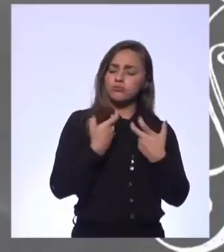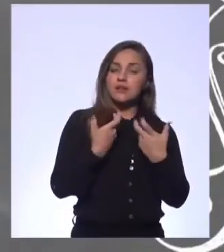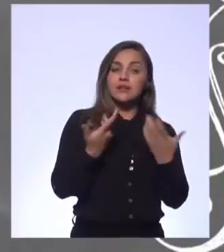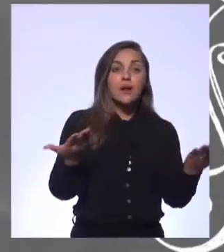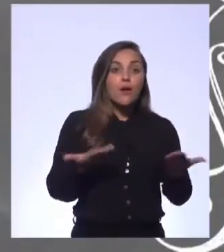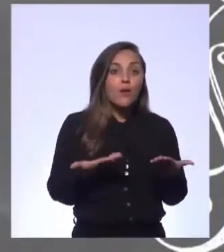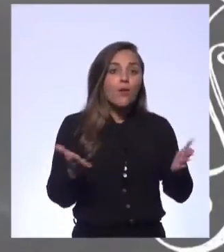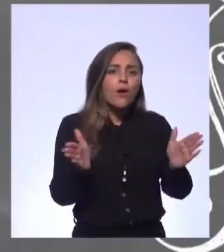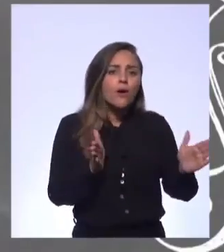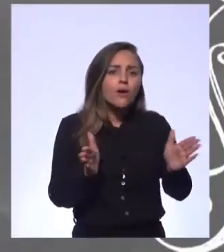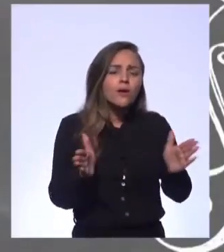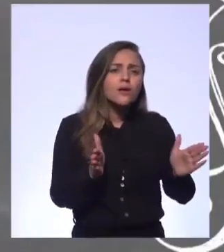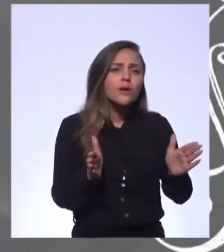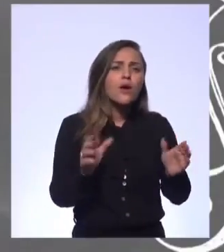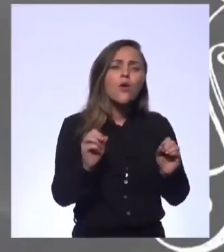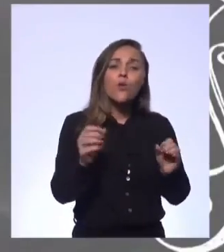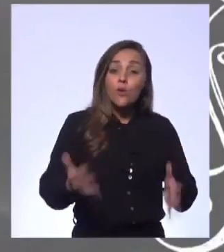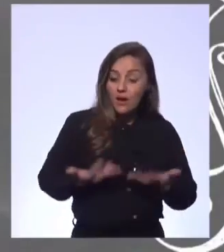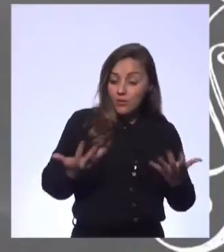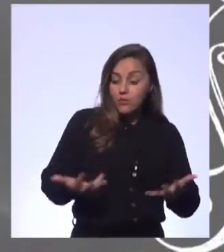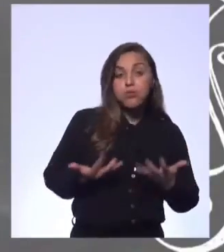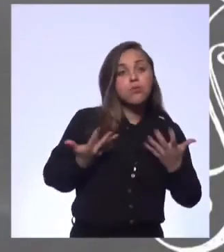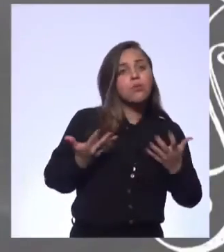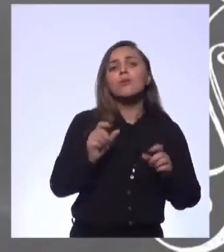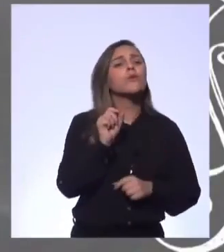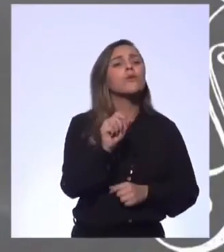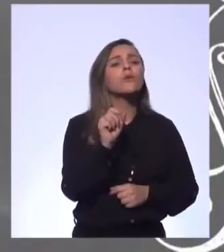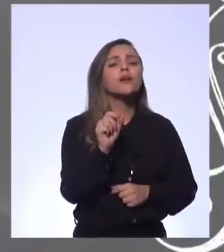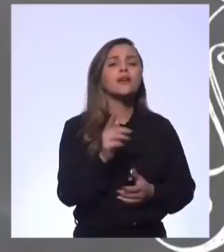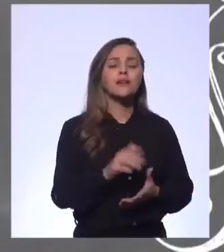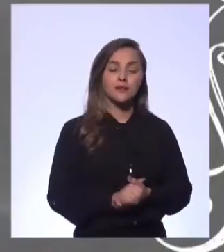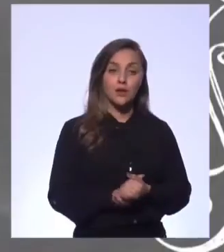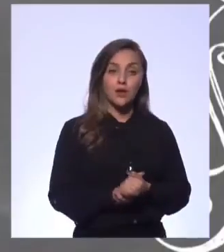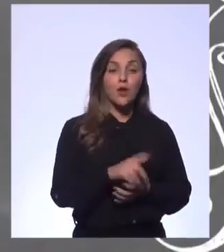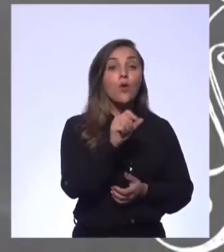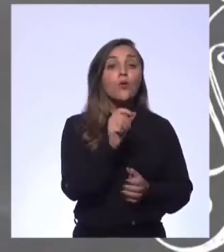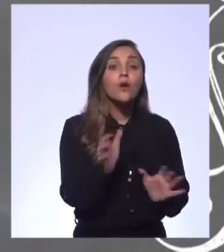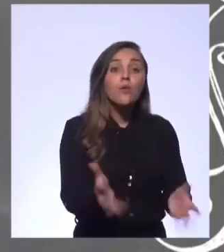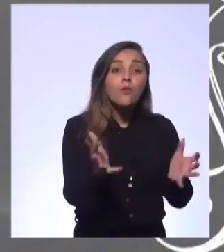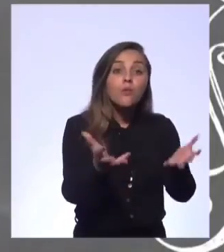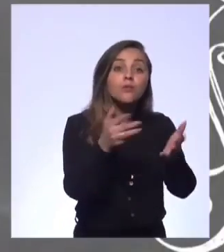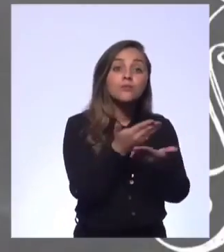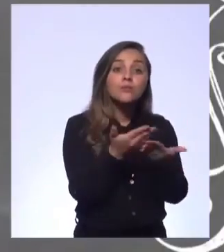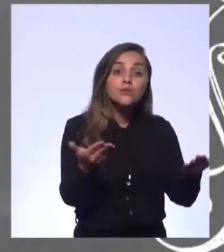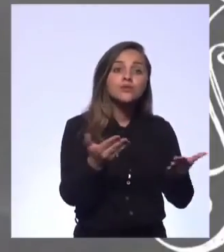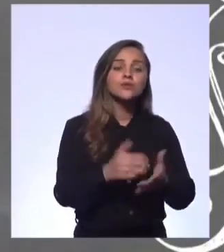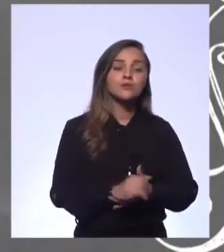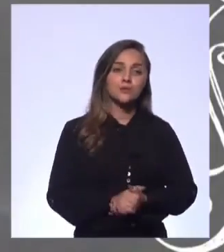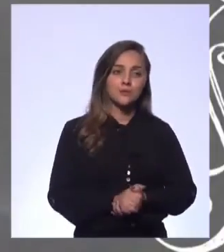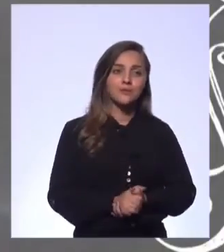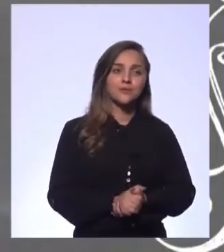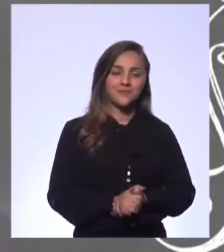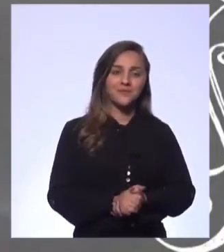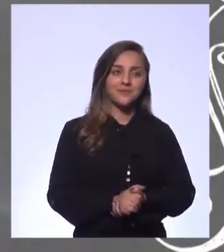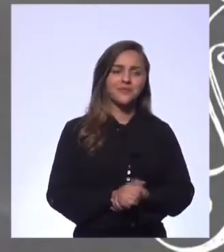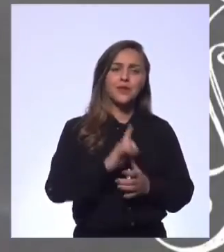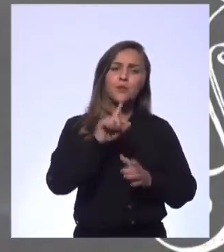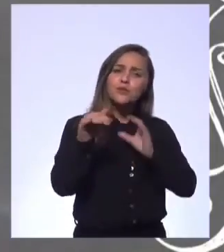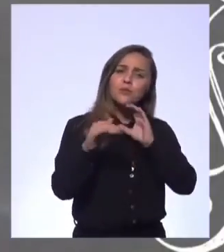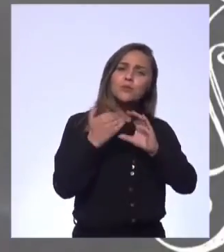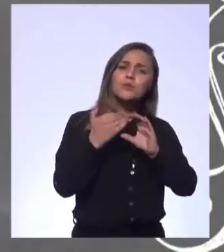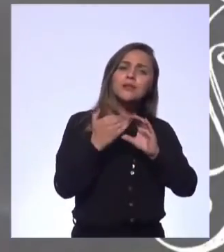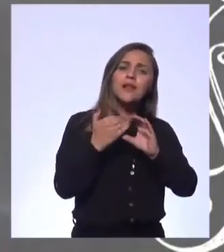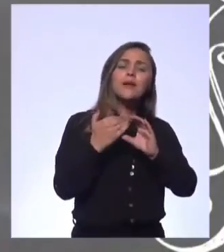O que te motiva? Deixa isso aí anotado, aí depois você traz isso para a reflexão, depois manda para a gente, via e-mail, for a informação, a gente tenta te responder.